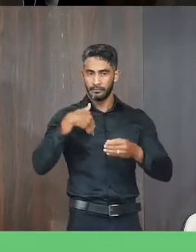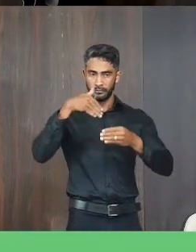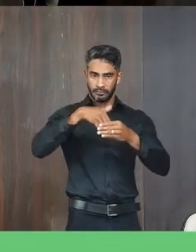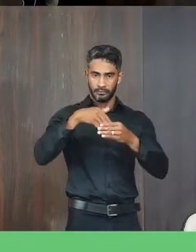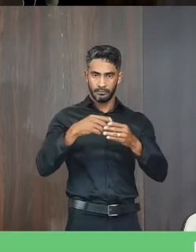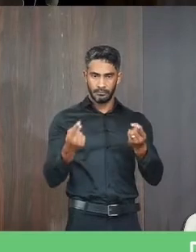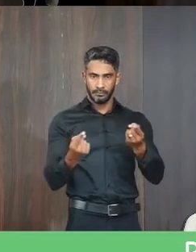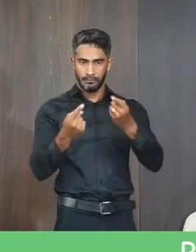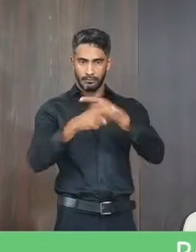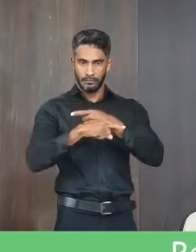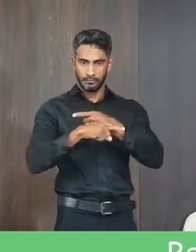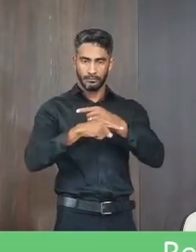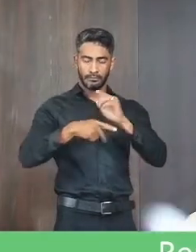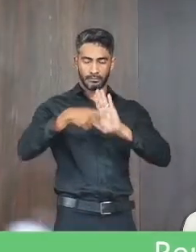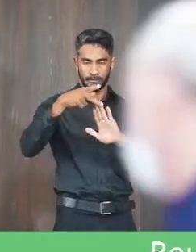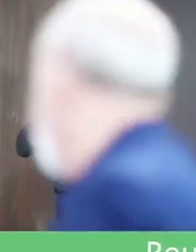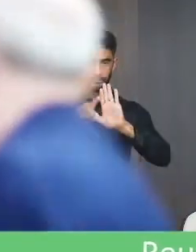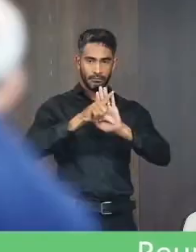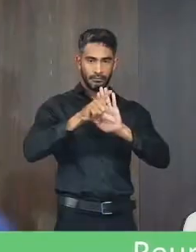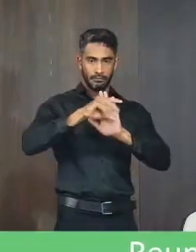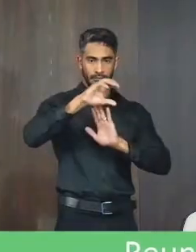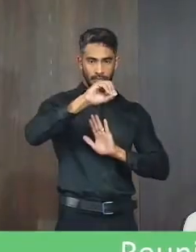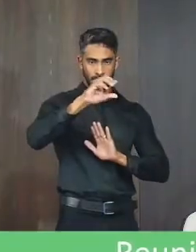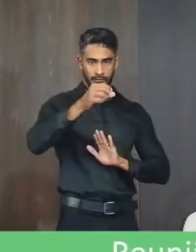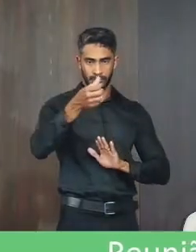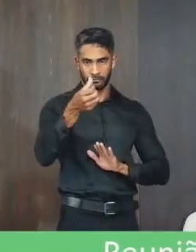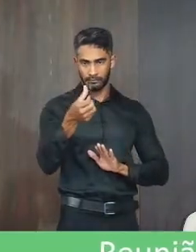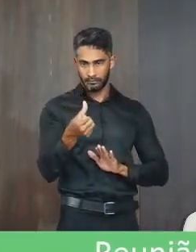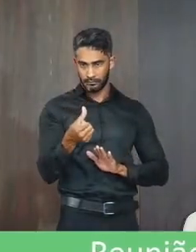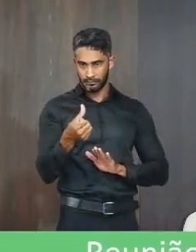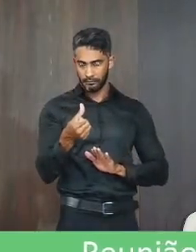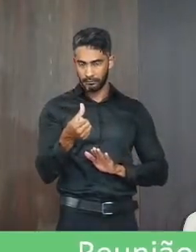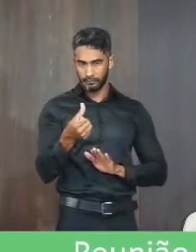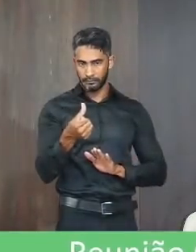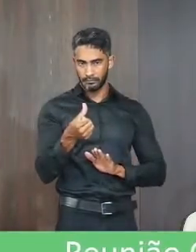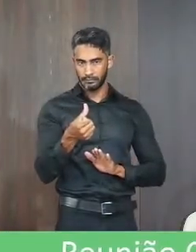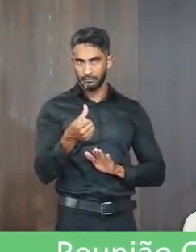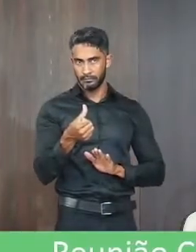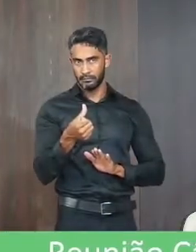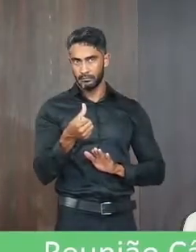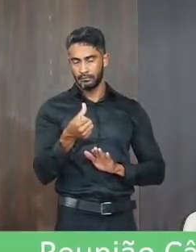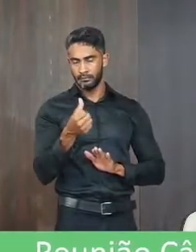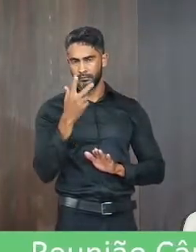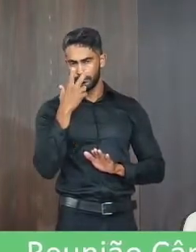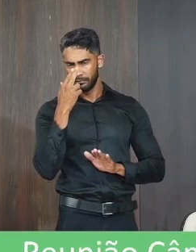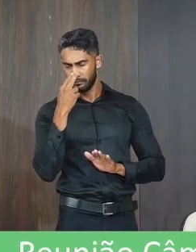de resolução 006-2022, salvo engano, não consta na ata.